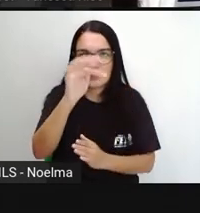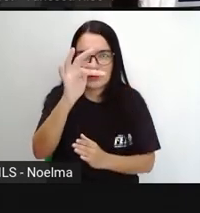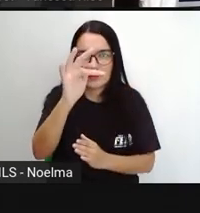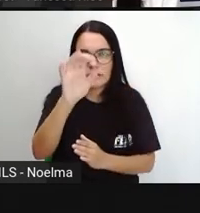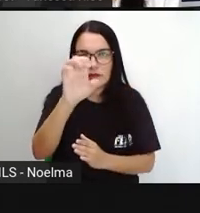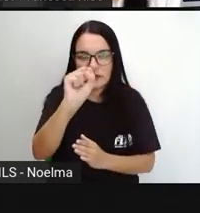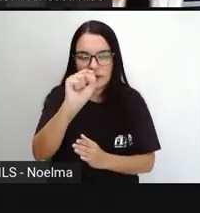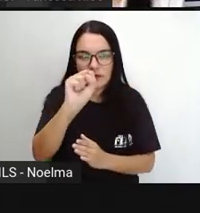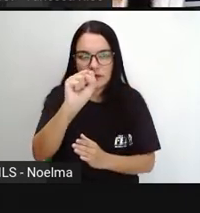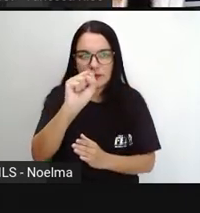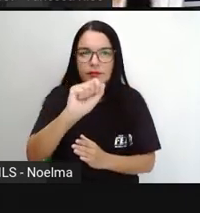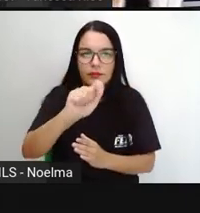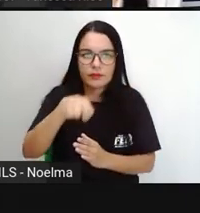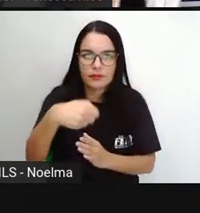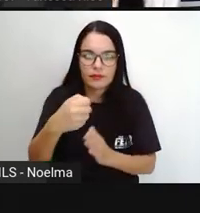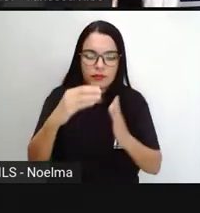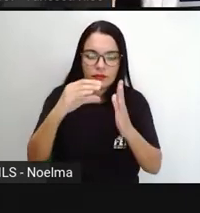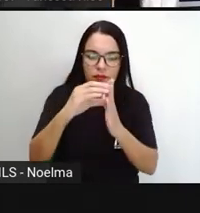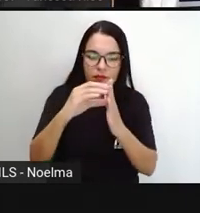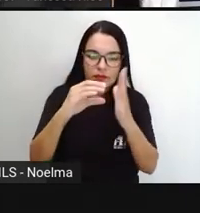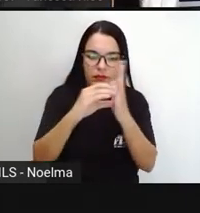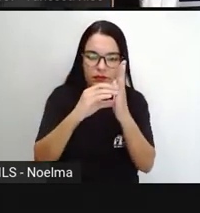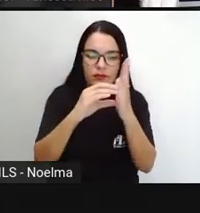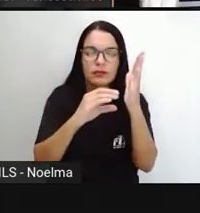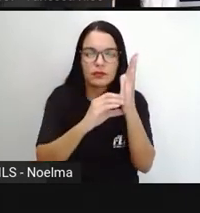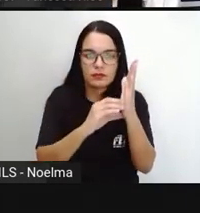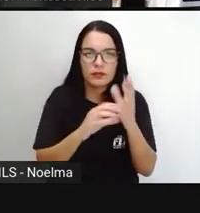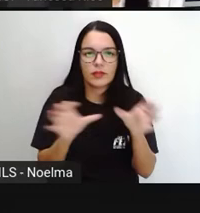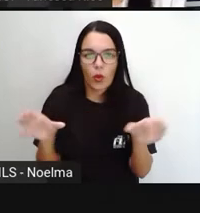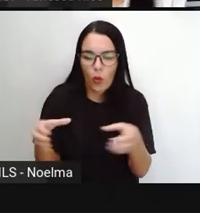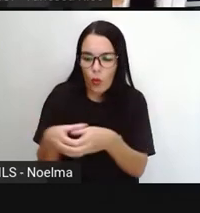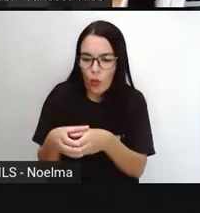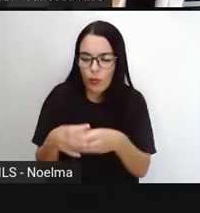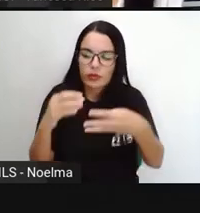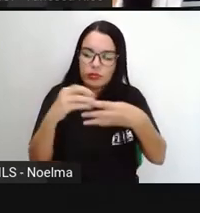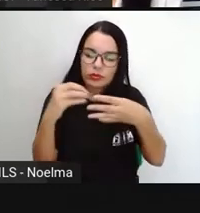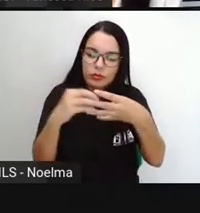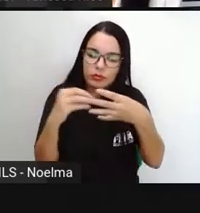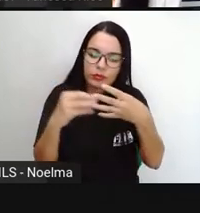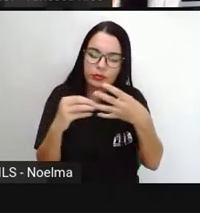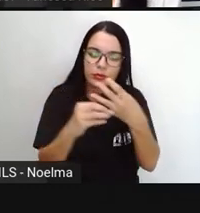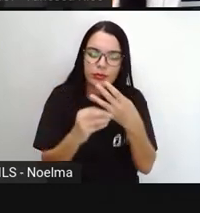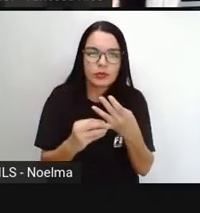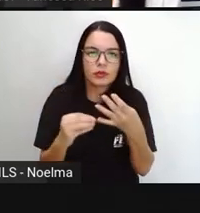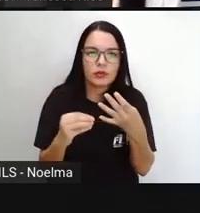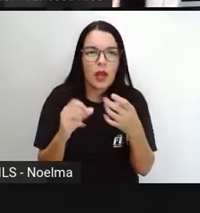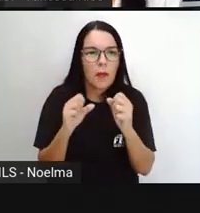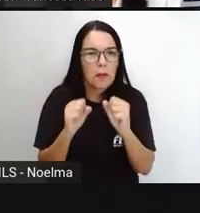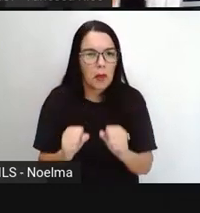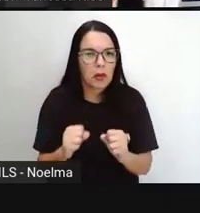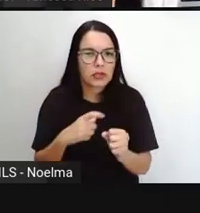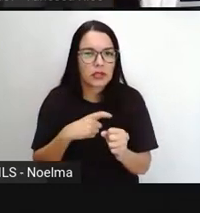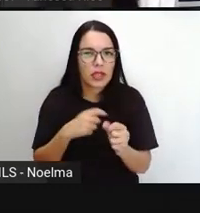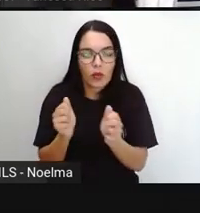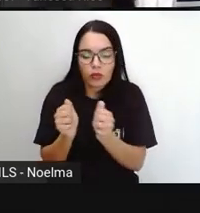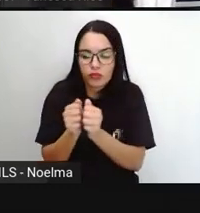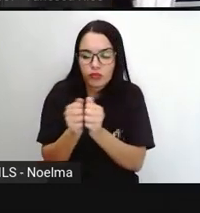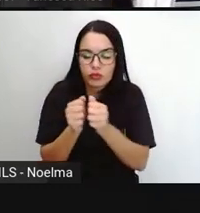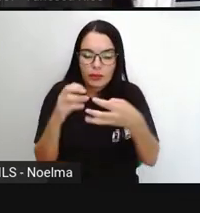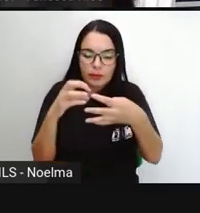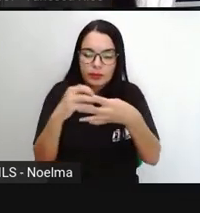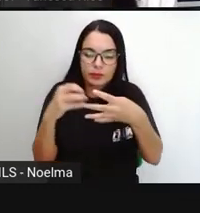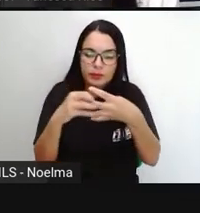versos, se formam aí as estrofes. E as estrofes possuem agrupamentos